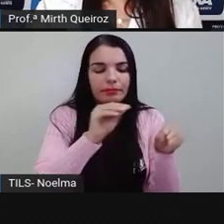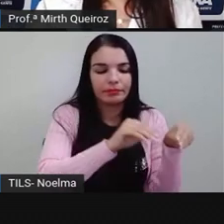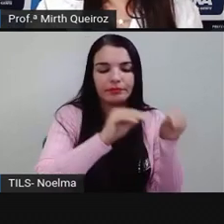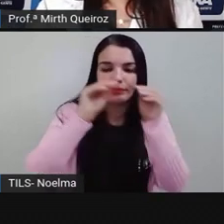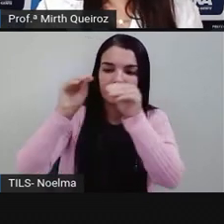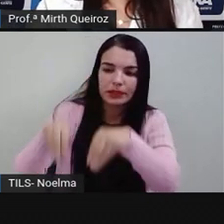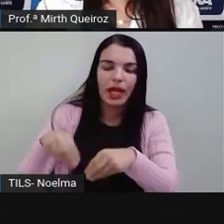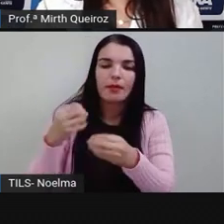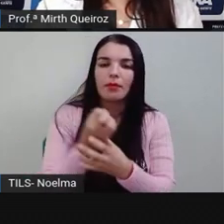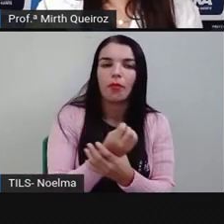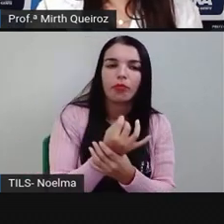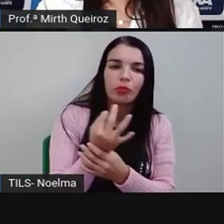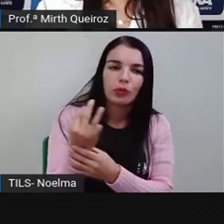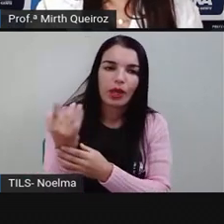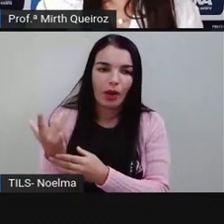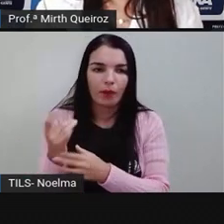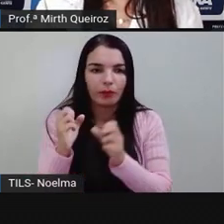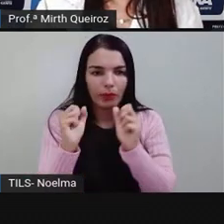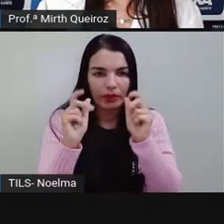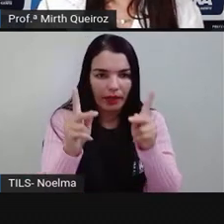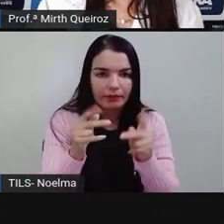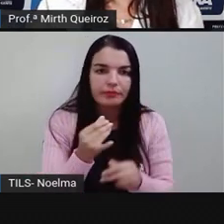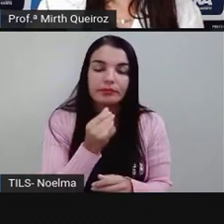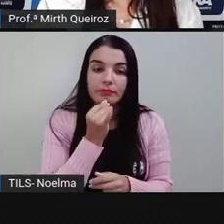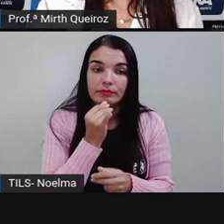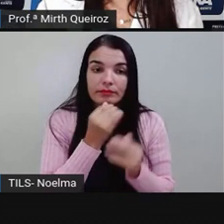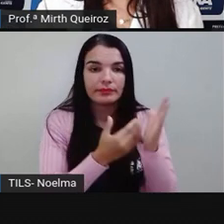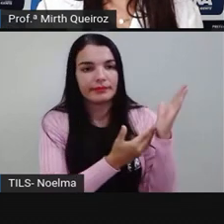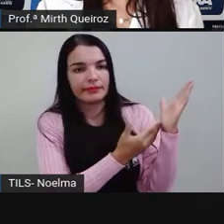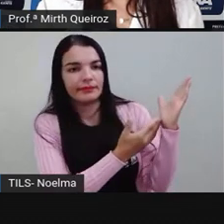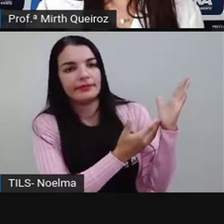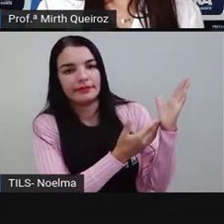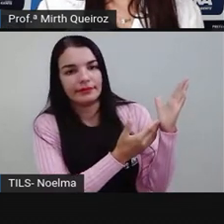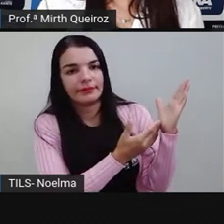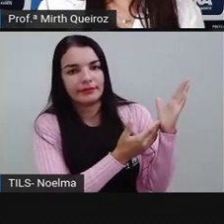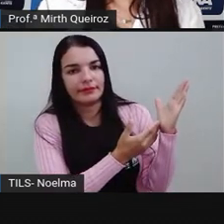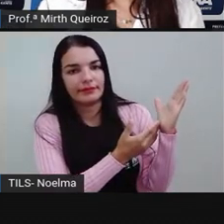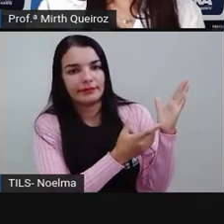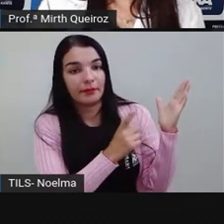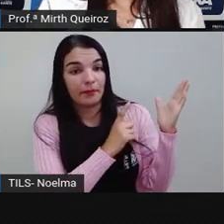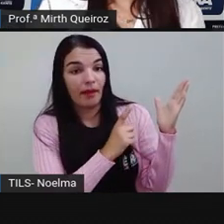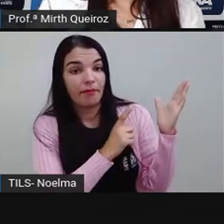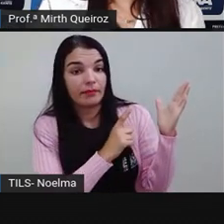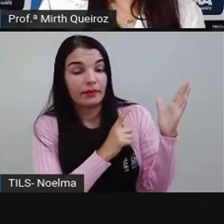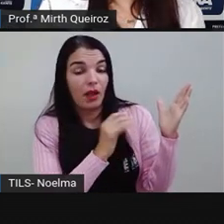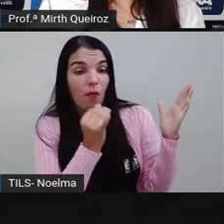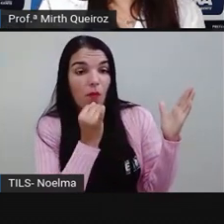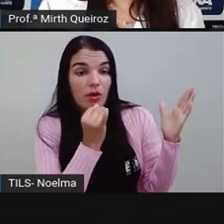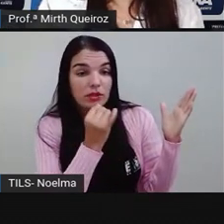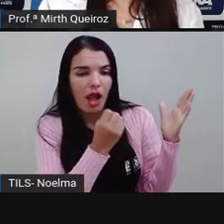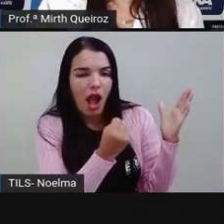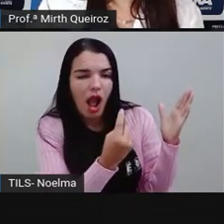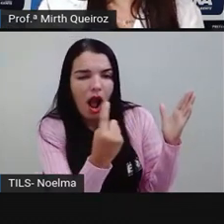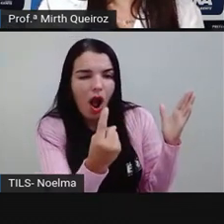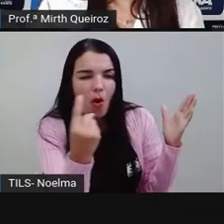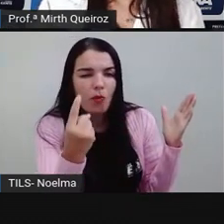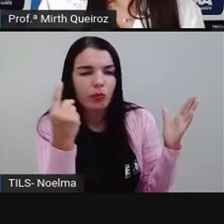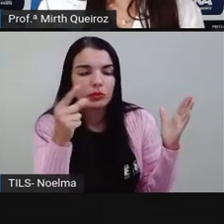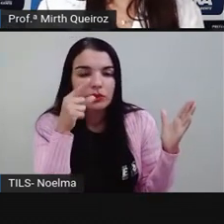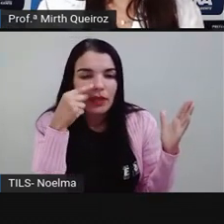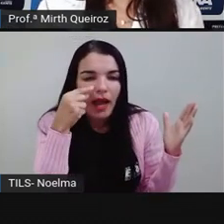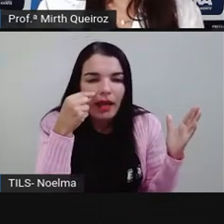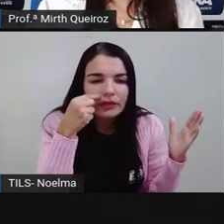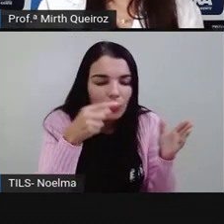para o plural, certo? Por exemplo, aí nós temos, certa manhã, alguns ratinhos